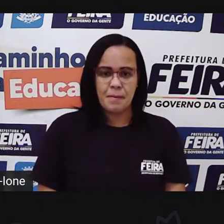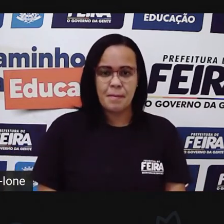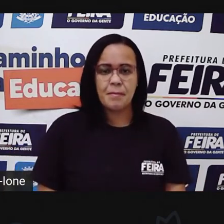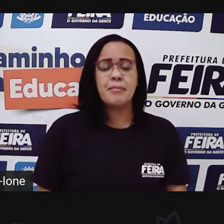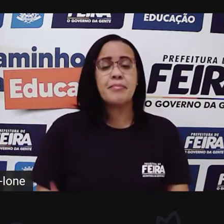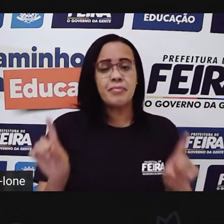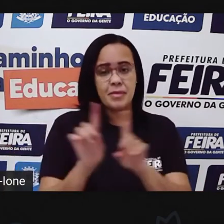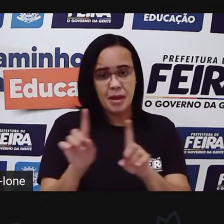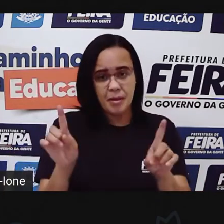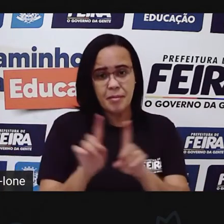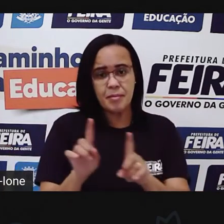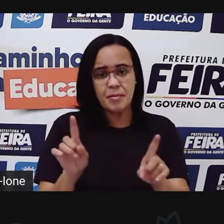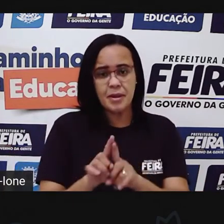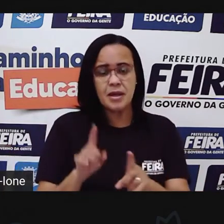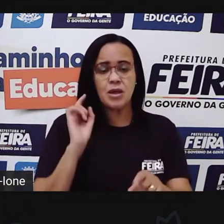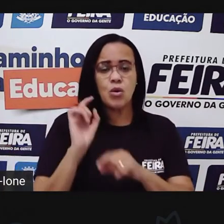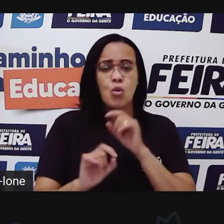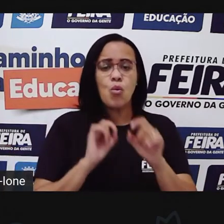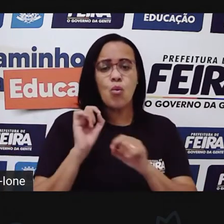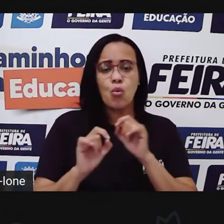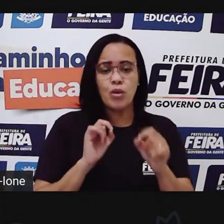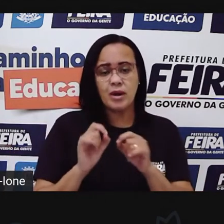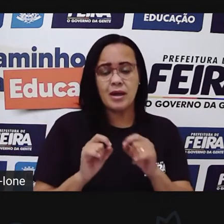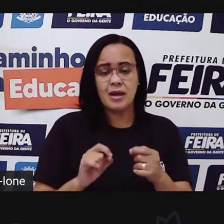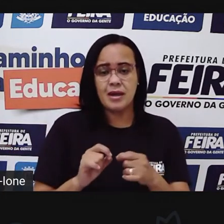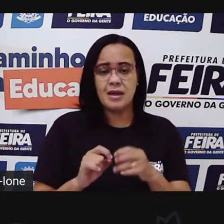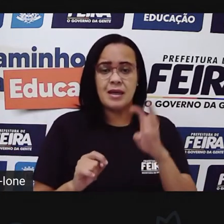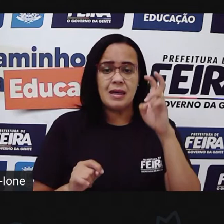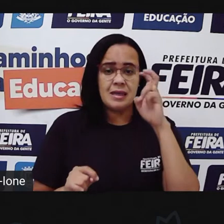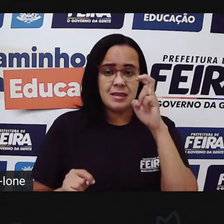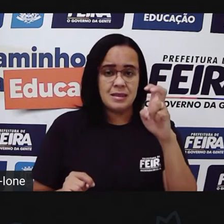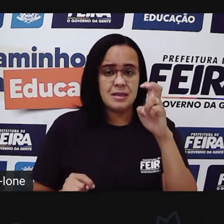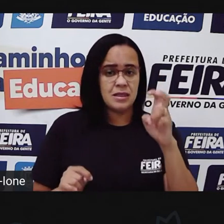é fazendo dinheiro. A vai responder só 5, tá certo?